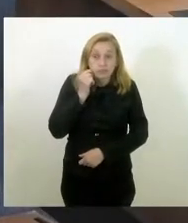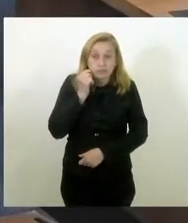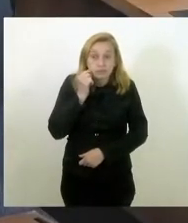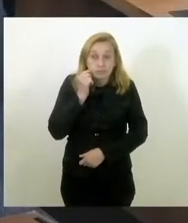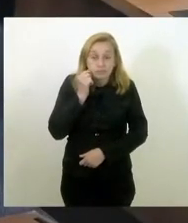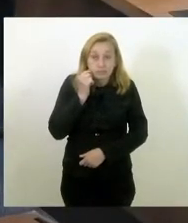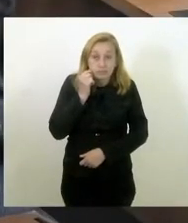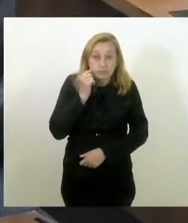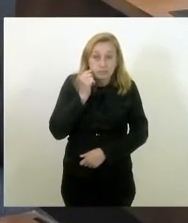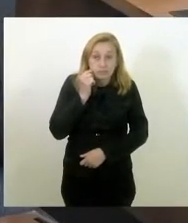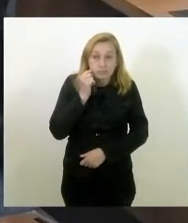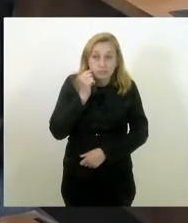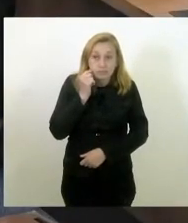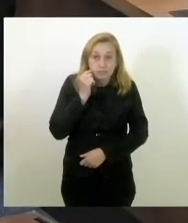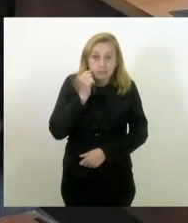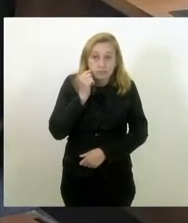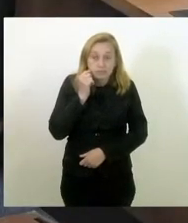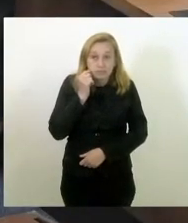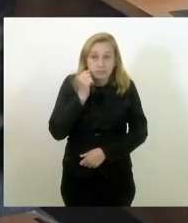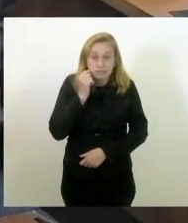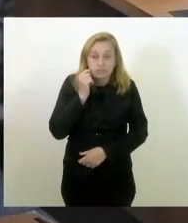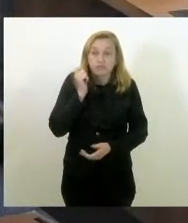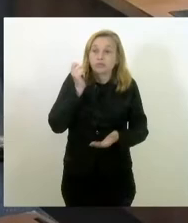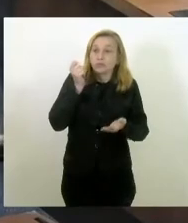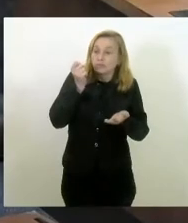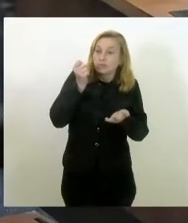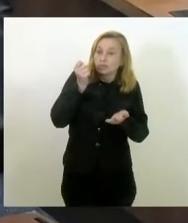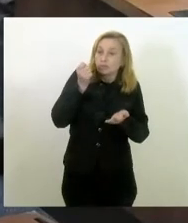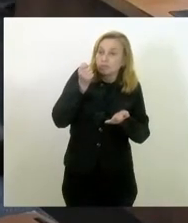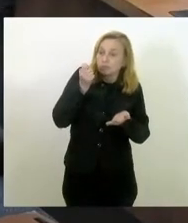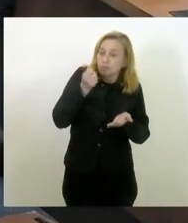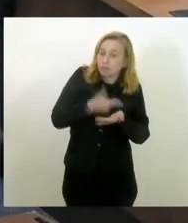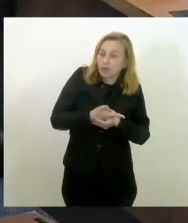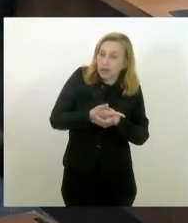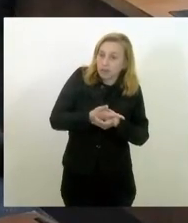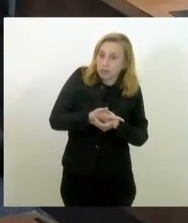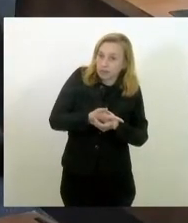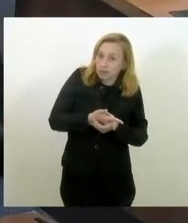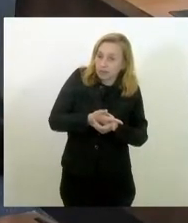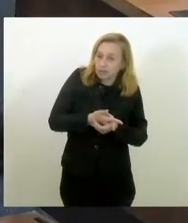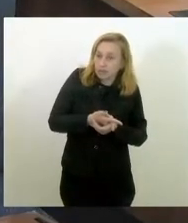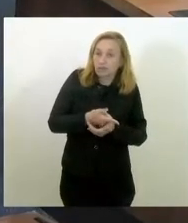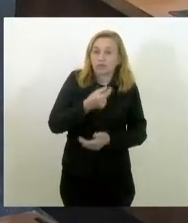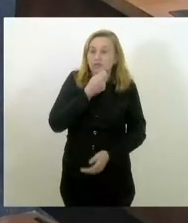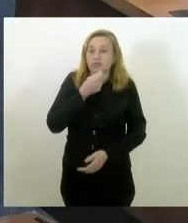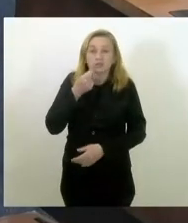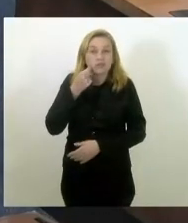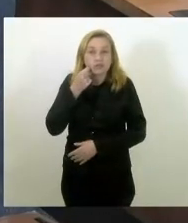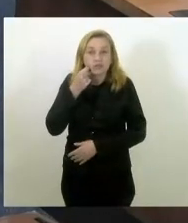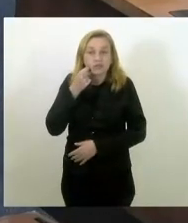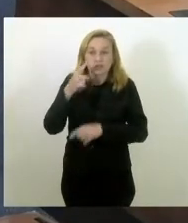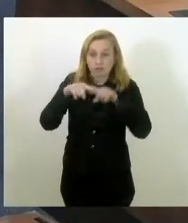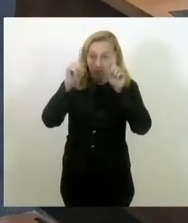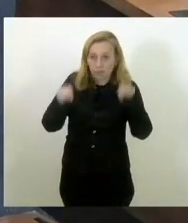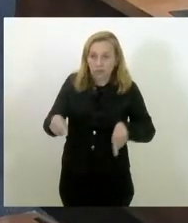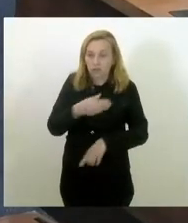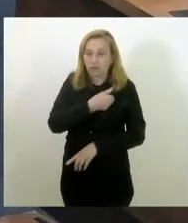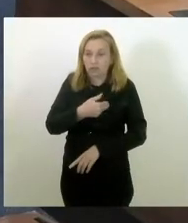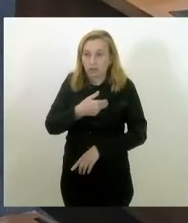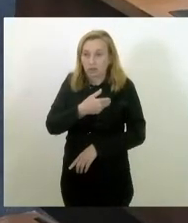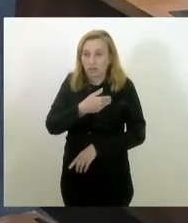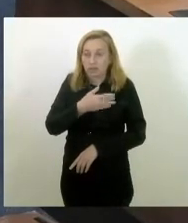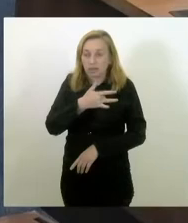contra-cheque, ou melhor, no pagamento de setembro, os servidores da saúde já estarão contemplados